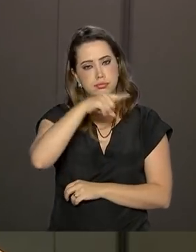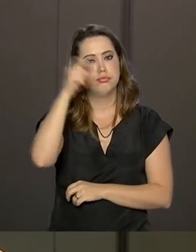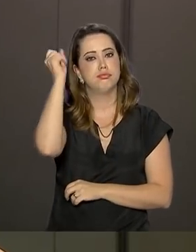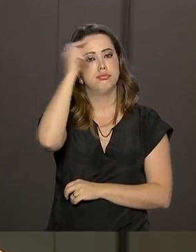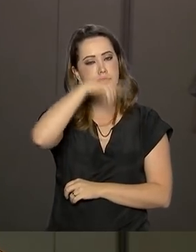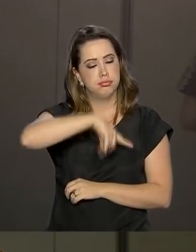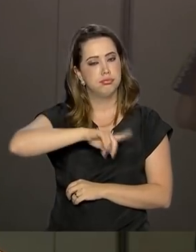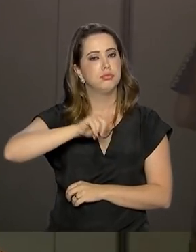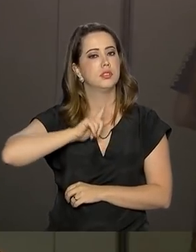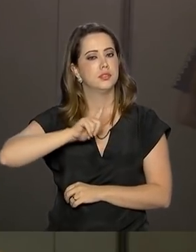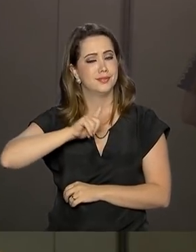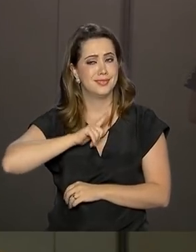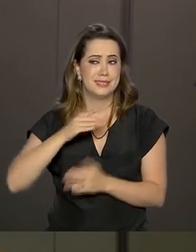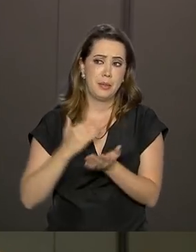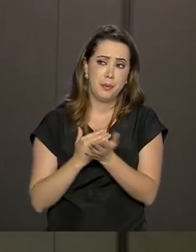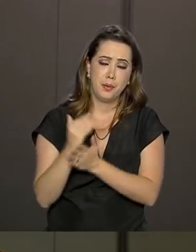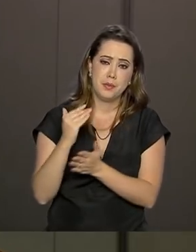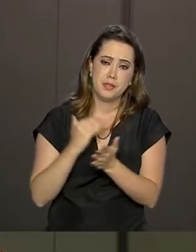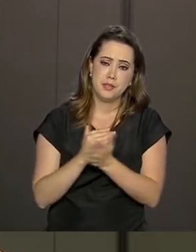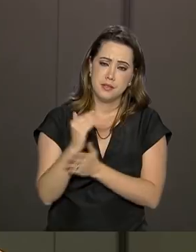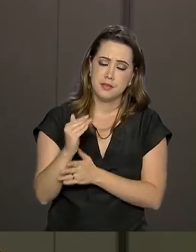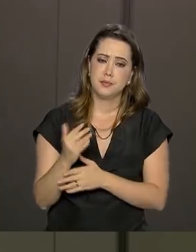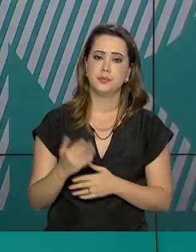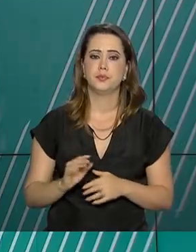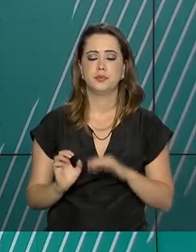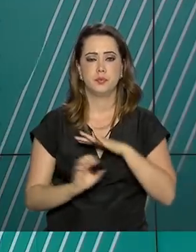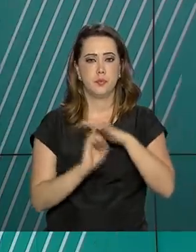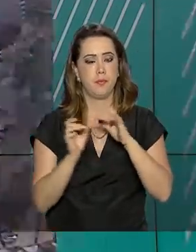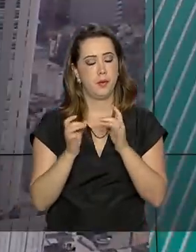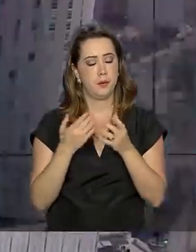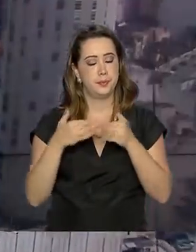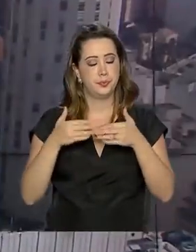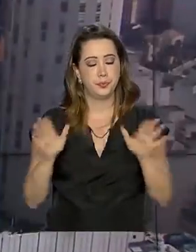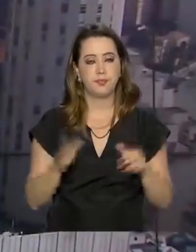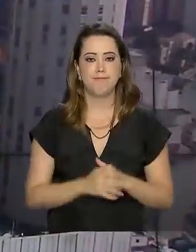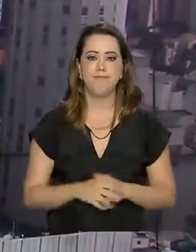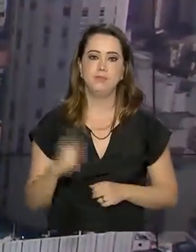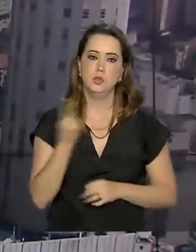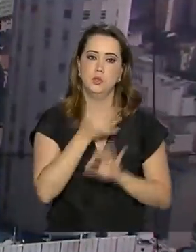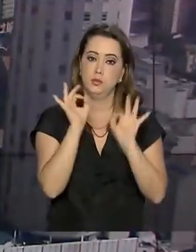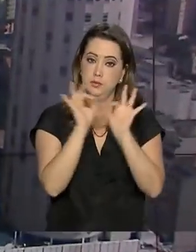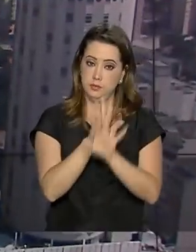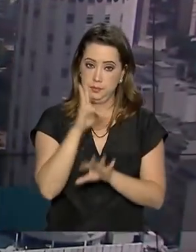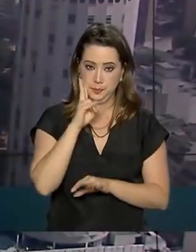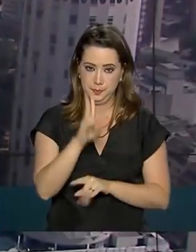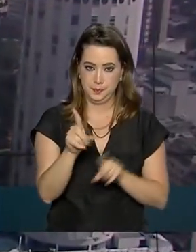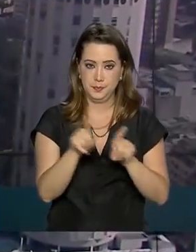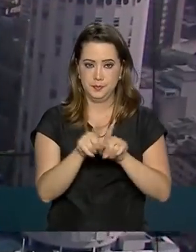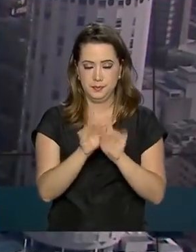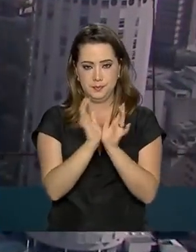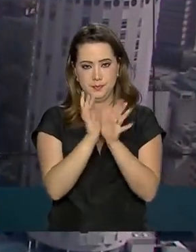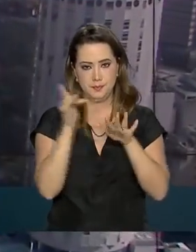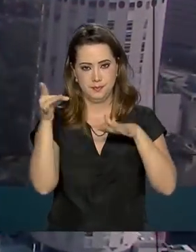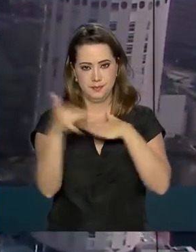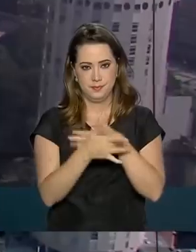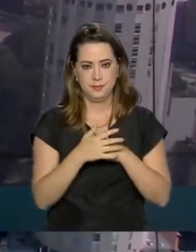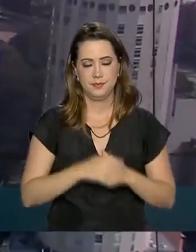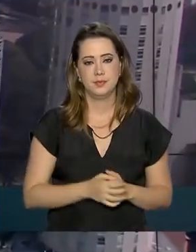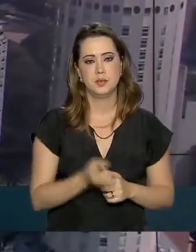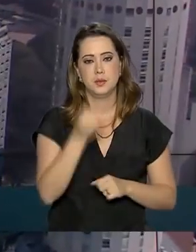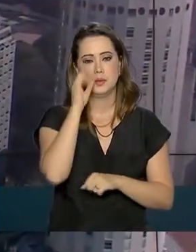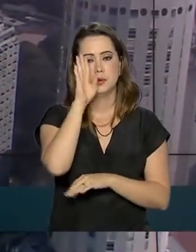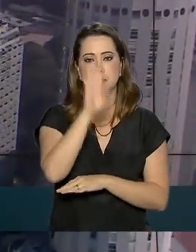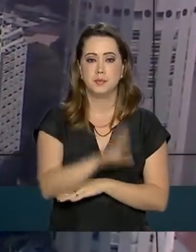existentes para iniciar um negócio. E nós ficamos por aqui. Acompanhe a gente também pelas redes